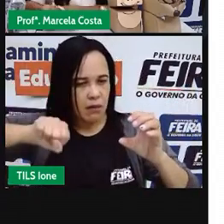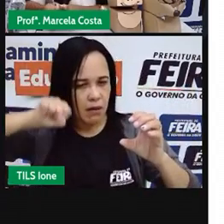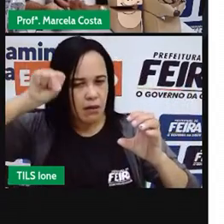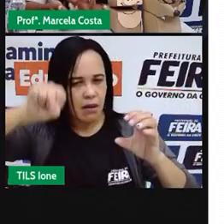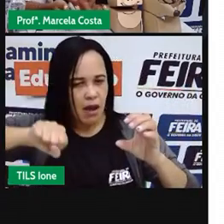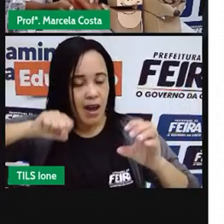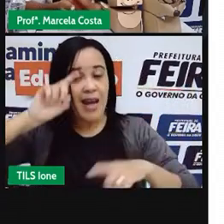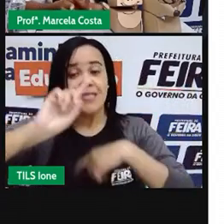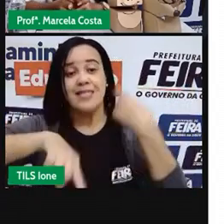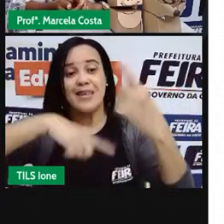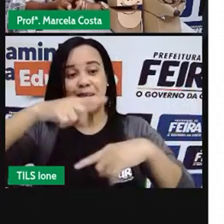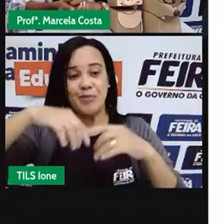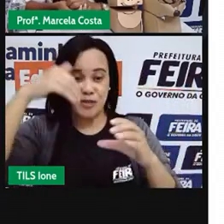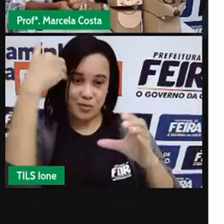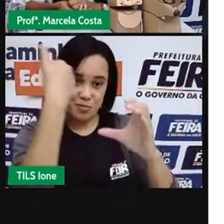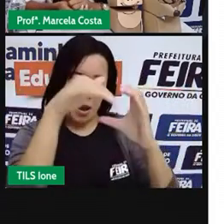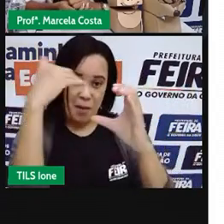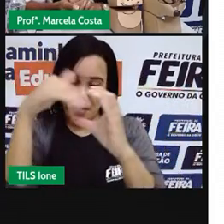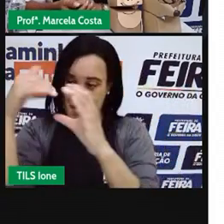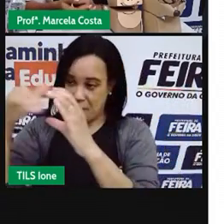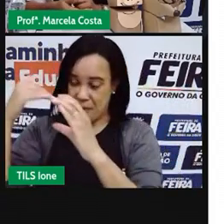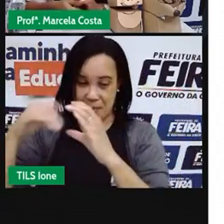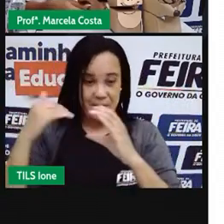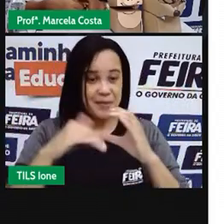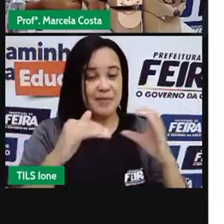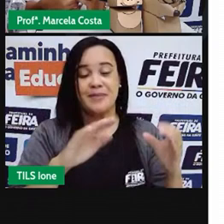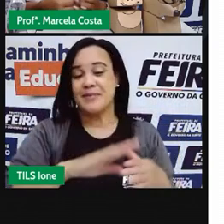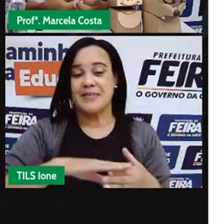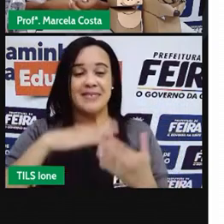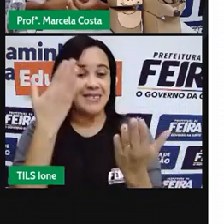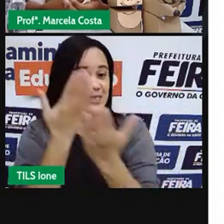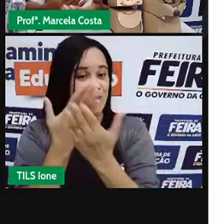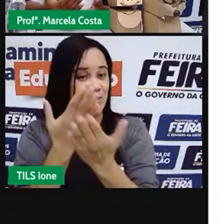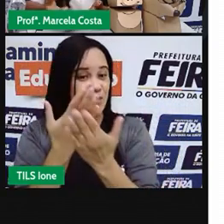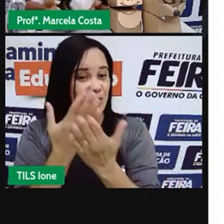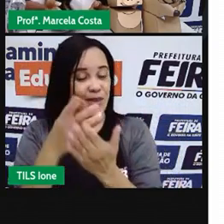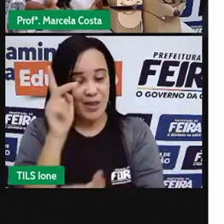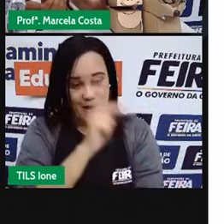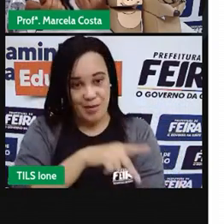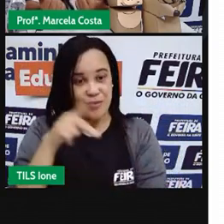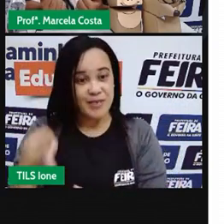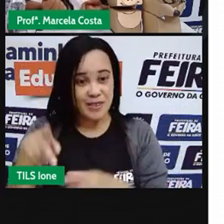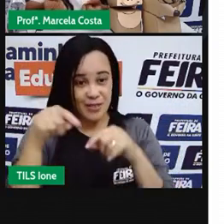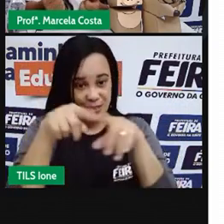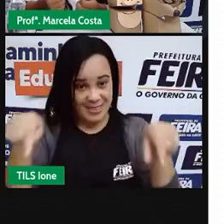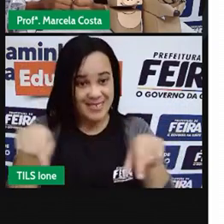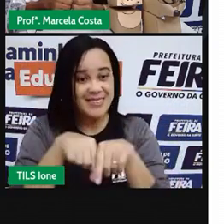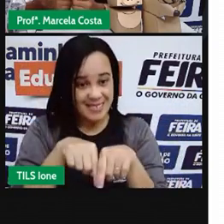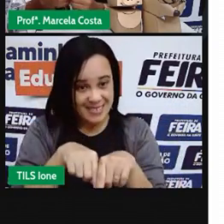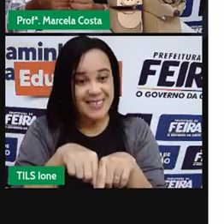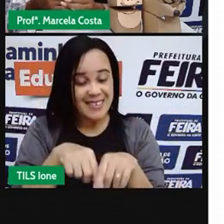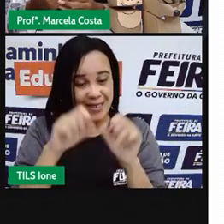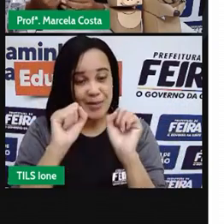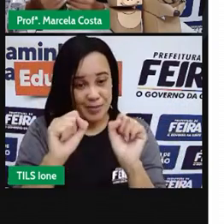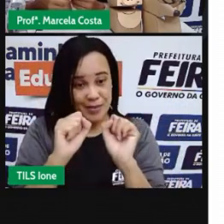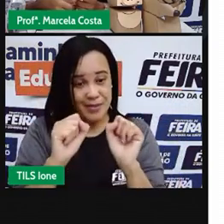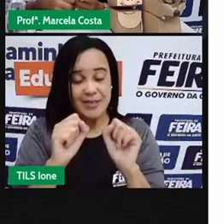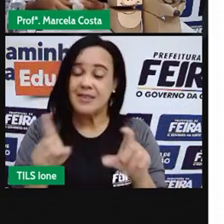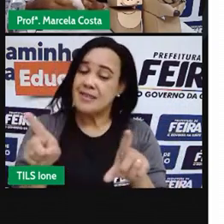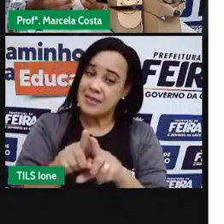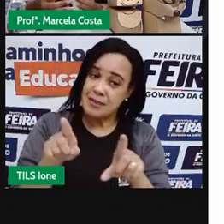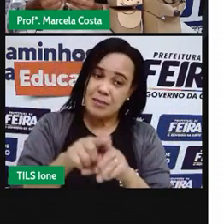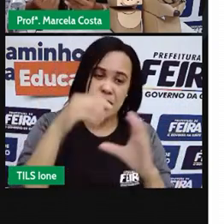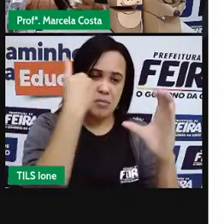compartilhar com a professora da sua firma. E se você se sentir à vontade, você também pode compartilhar esse